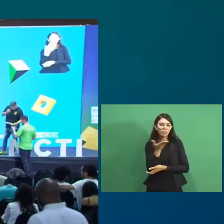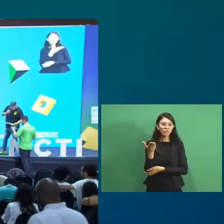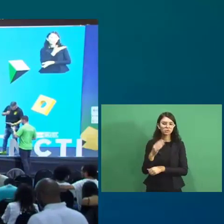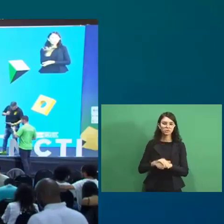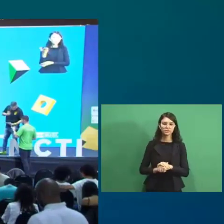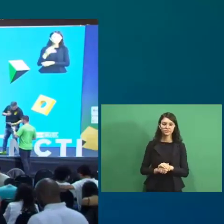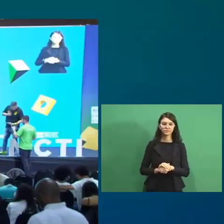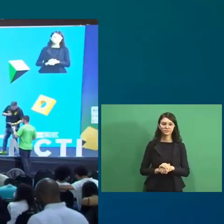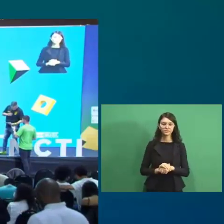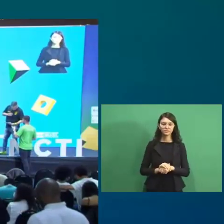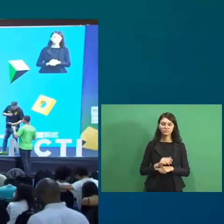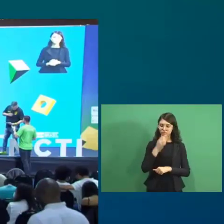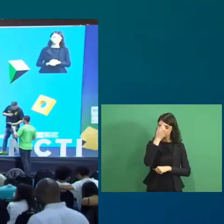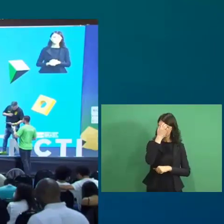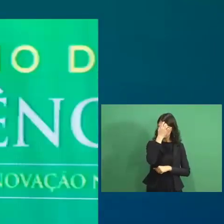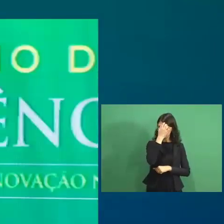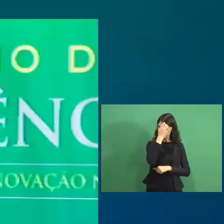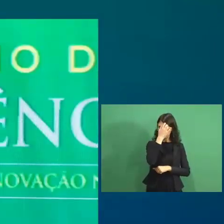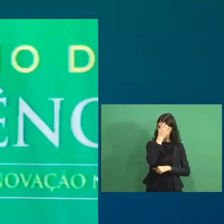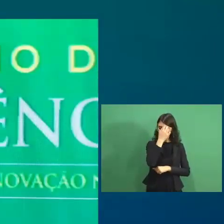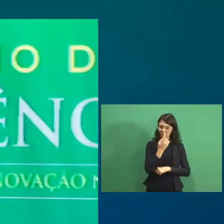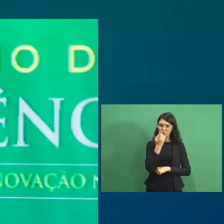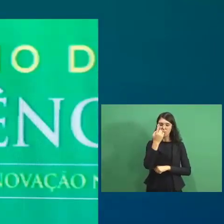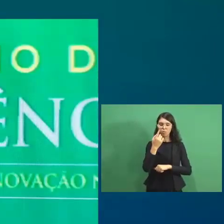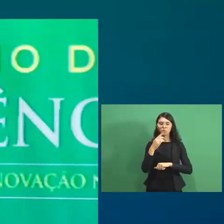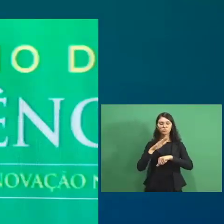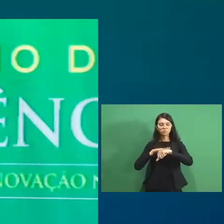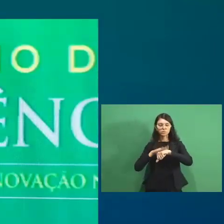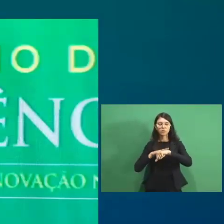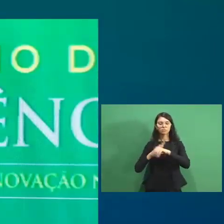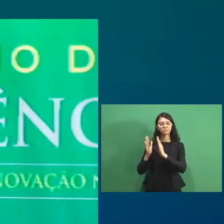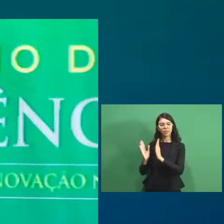numa das várias fases que teve,